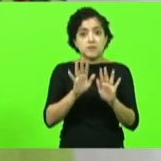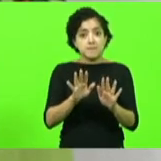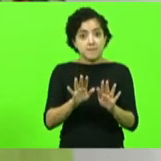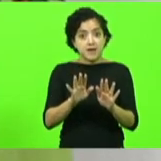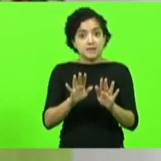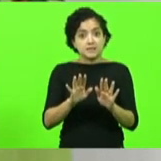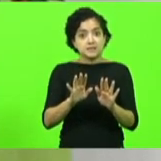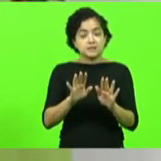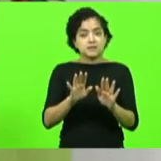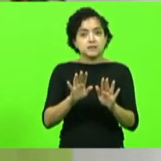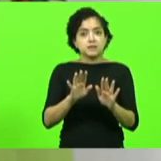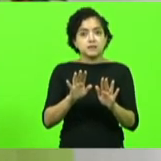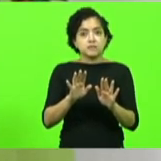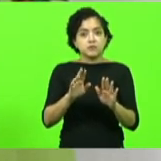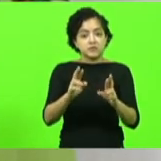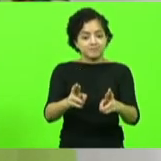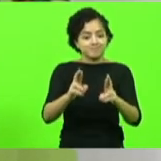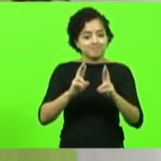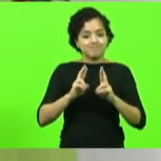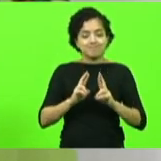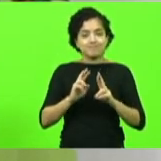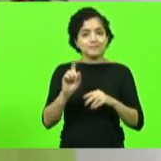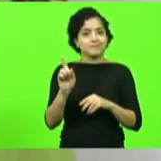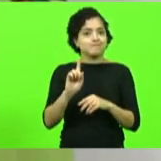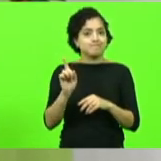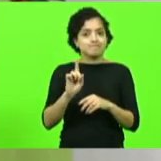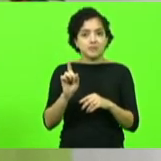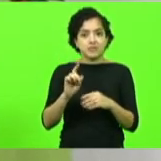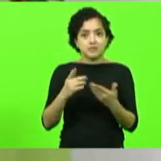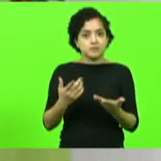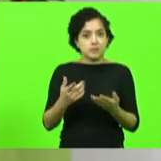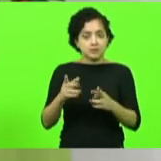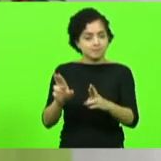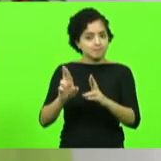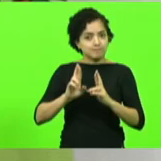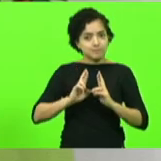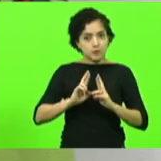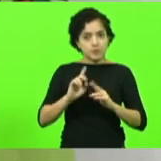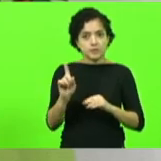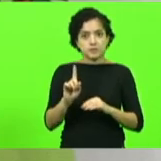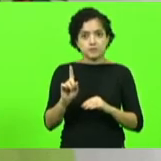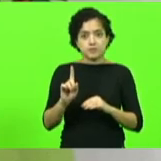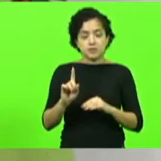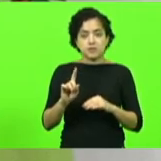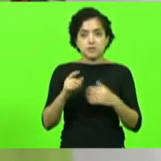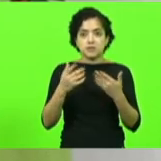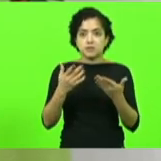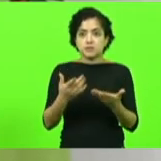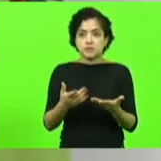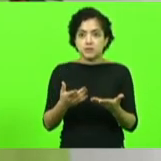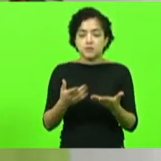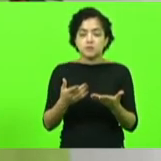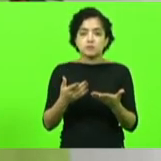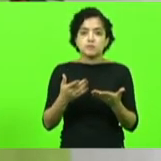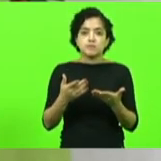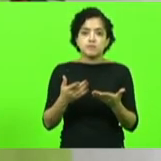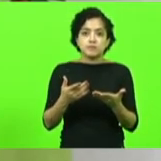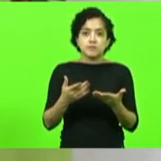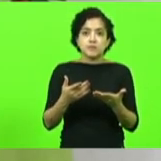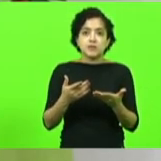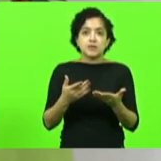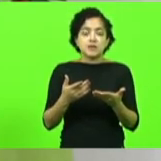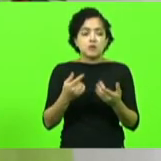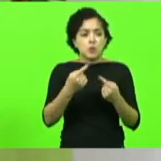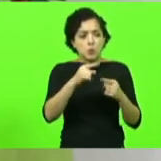verdadeiro a recíproca não está sendo feita então não faça nada para minha gente